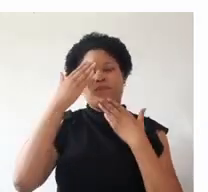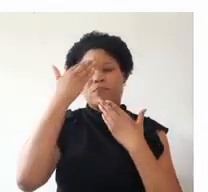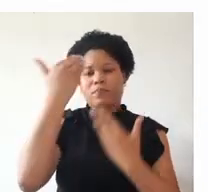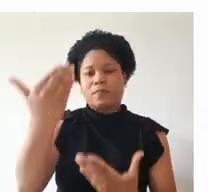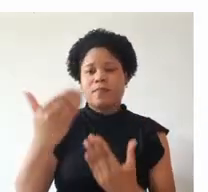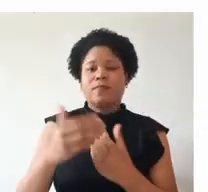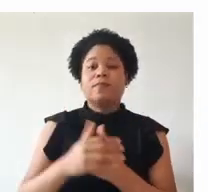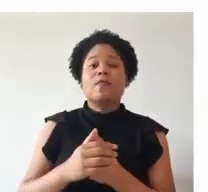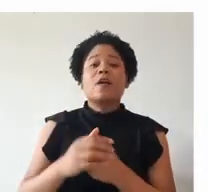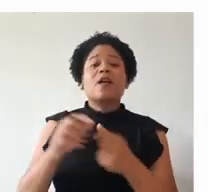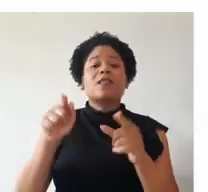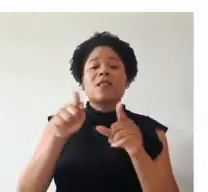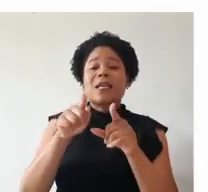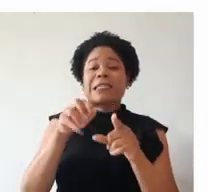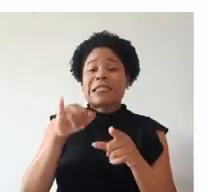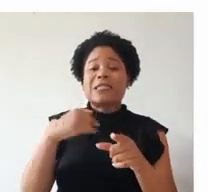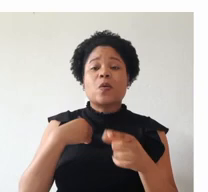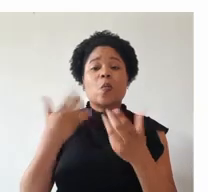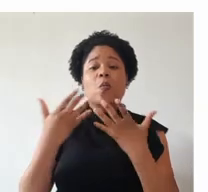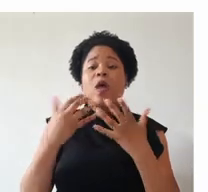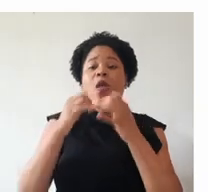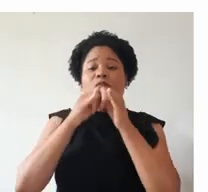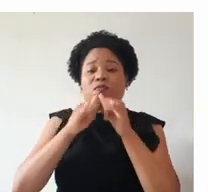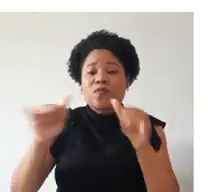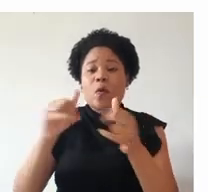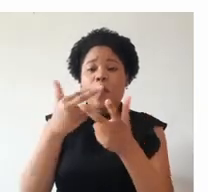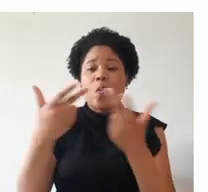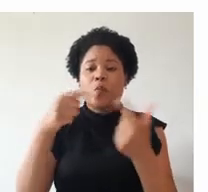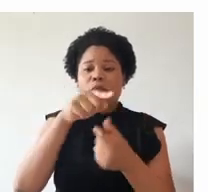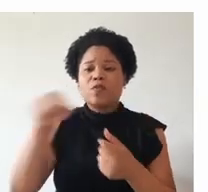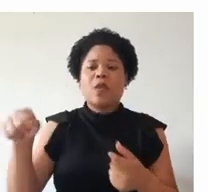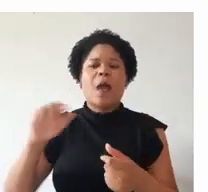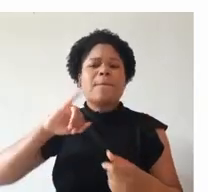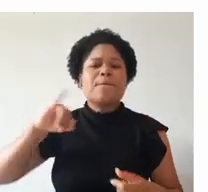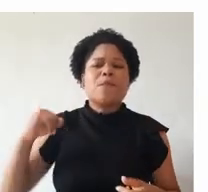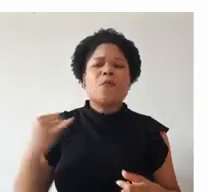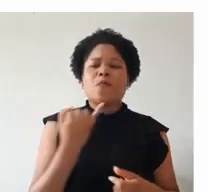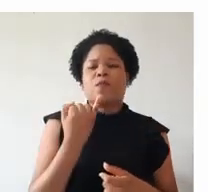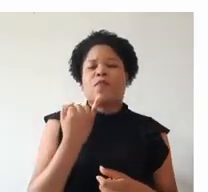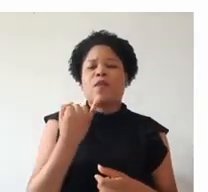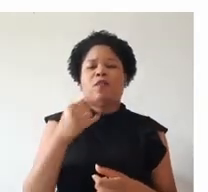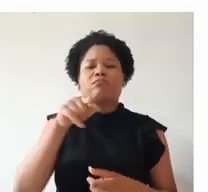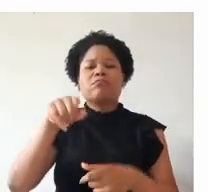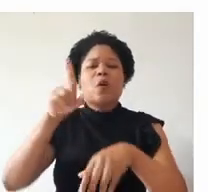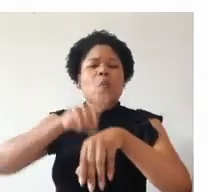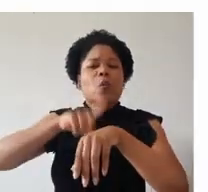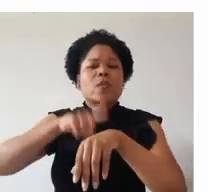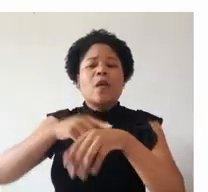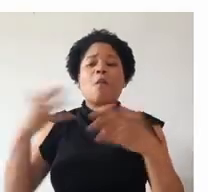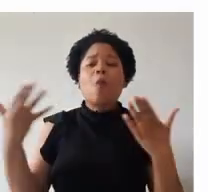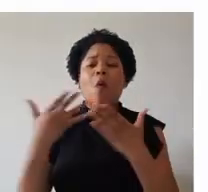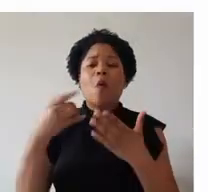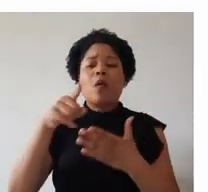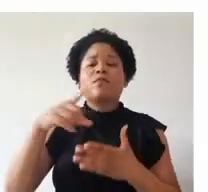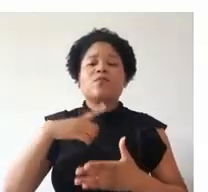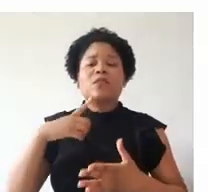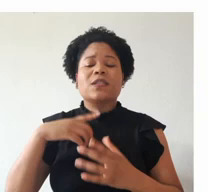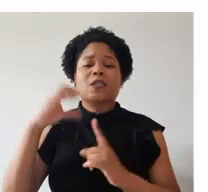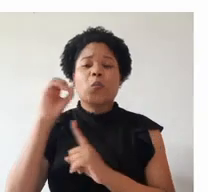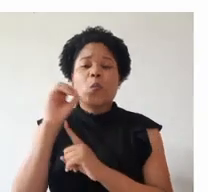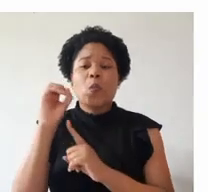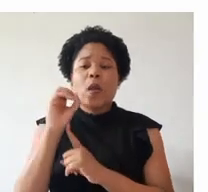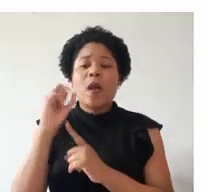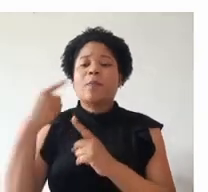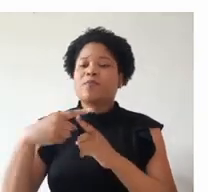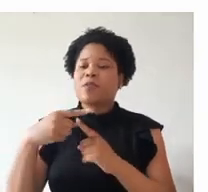E se eu pudesse passar uma mensagem para você, seria aproveite aí o tempo que vocês estão tendo no